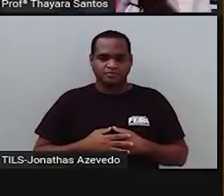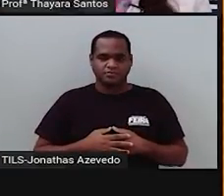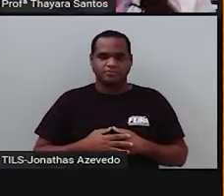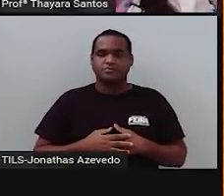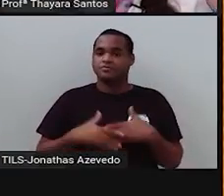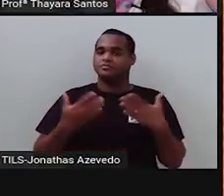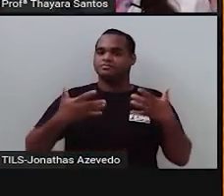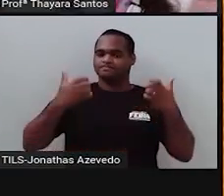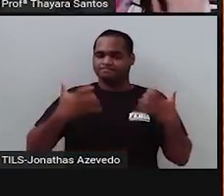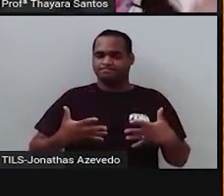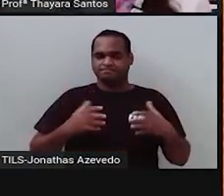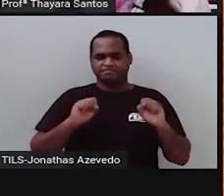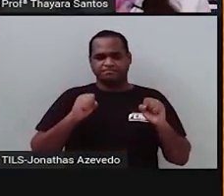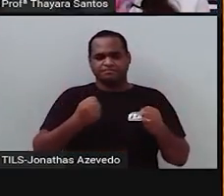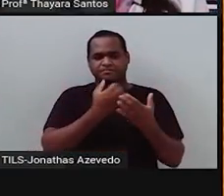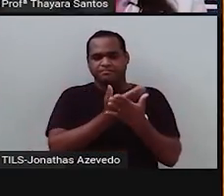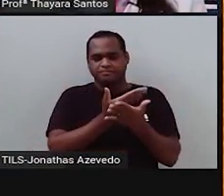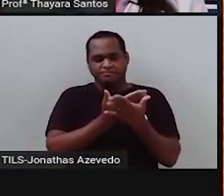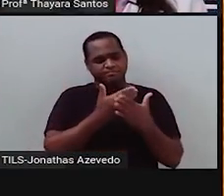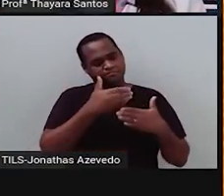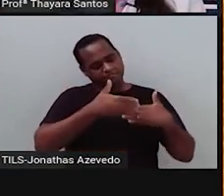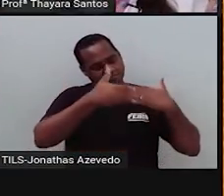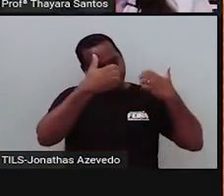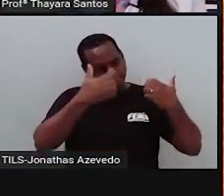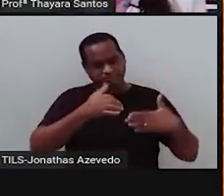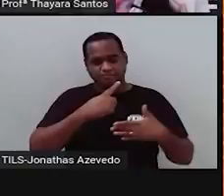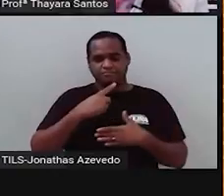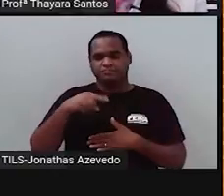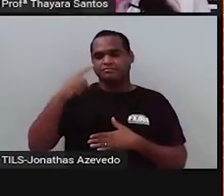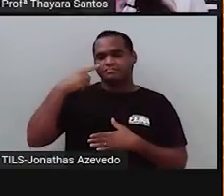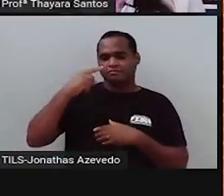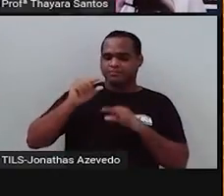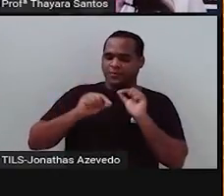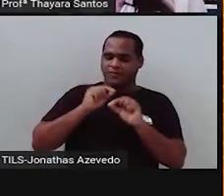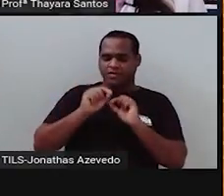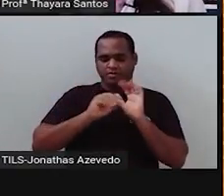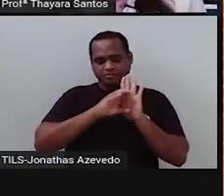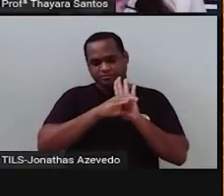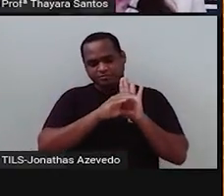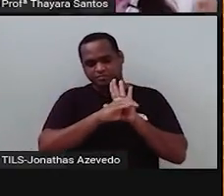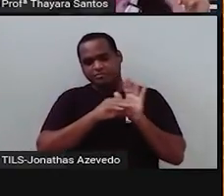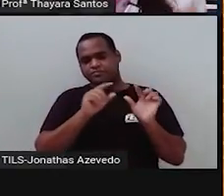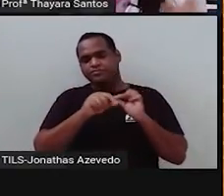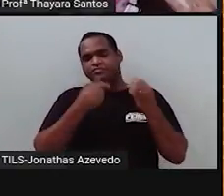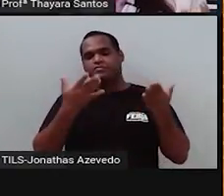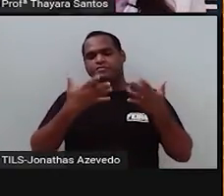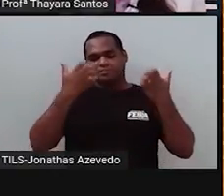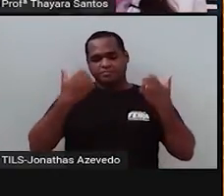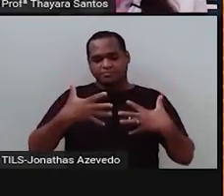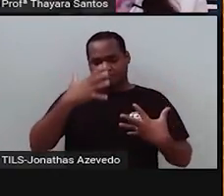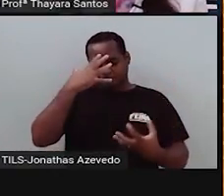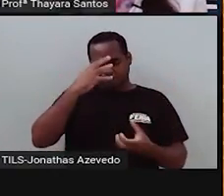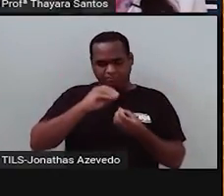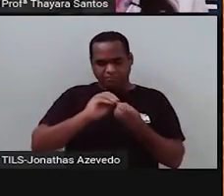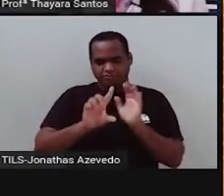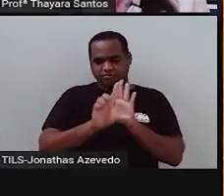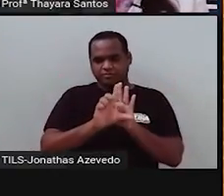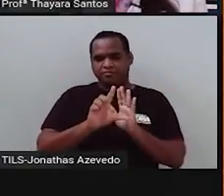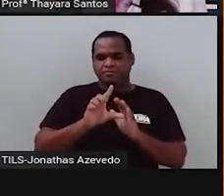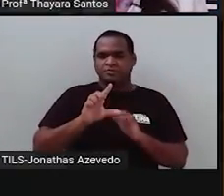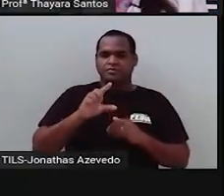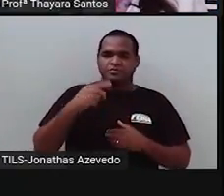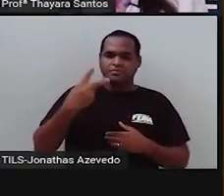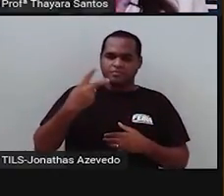Agora, vamos continuar os nossos estudos por aqui. A gente já revisou alguns conceitos, agora vamos entender o que é essa segunda lei de emenda.